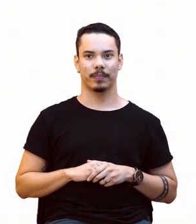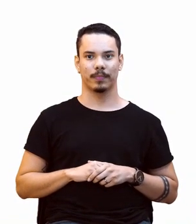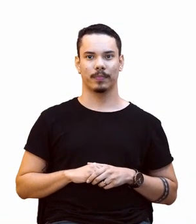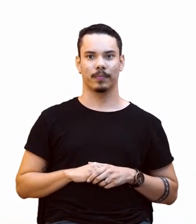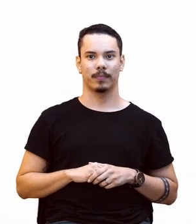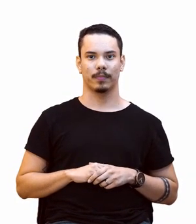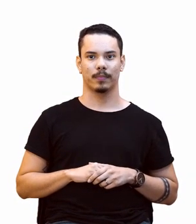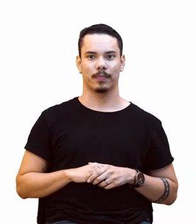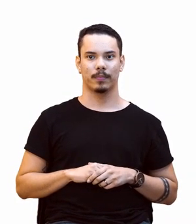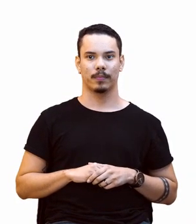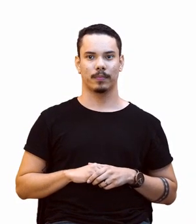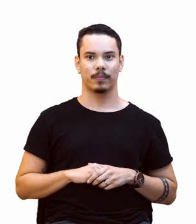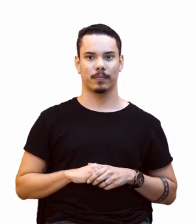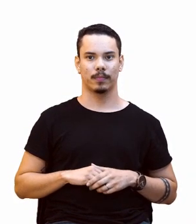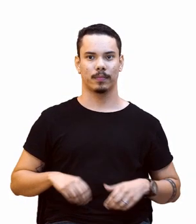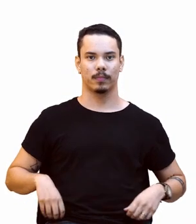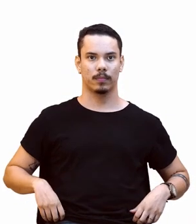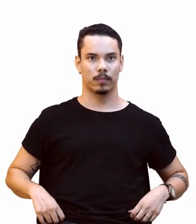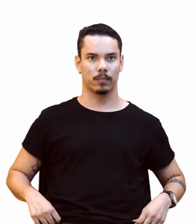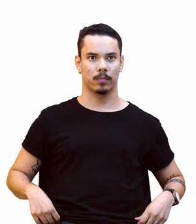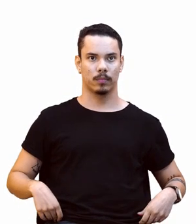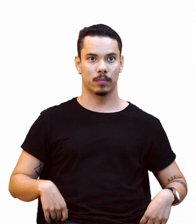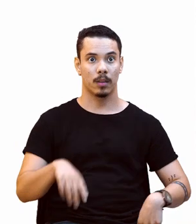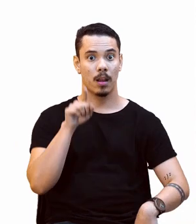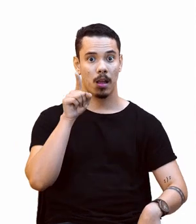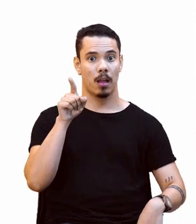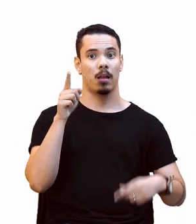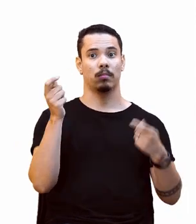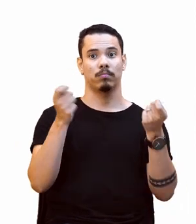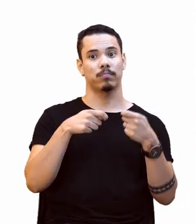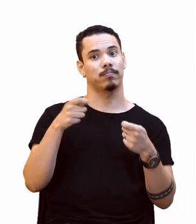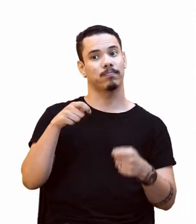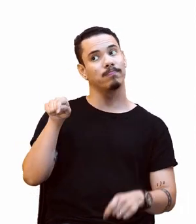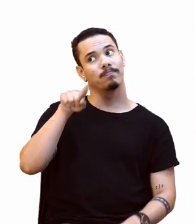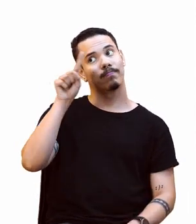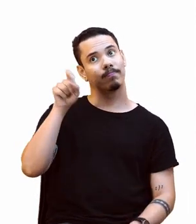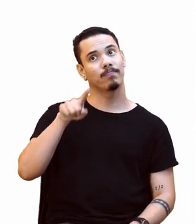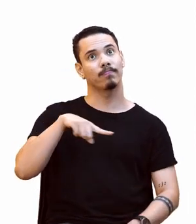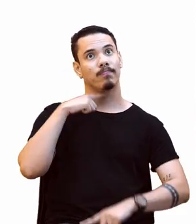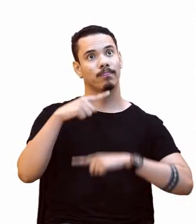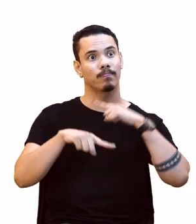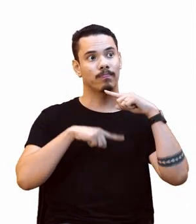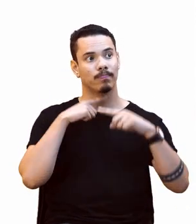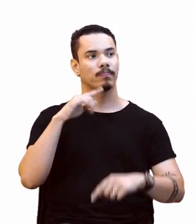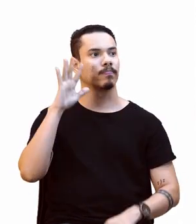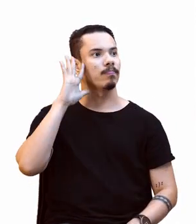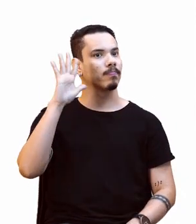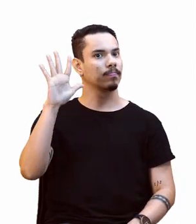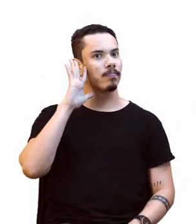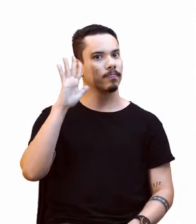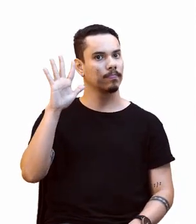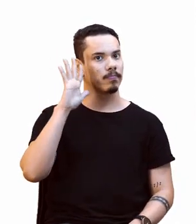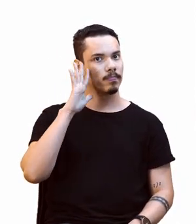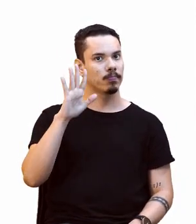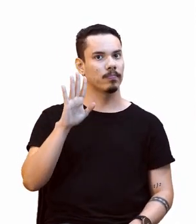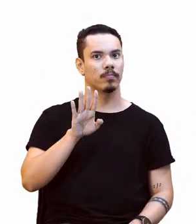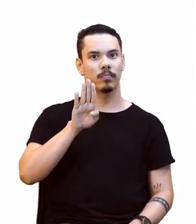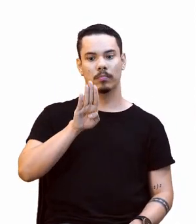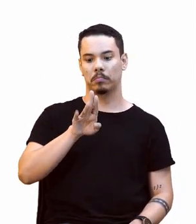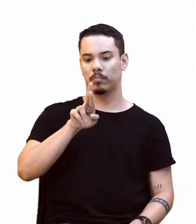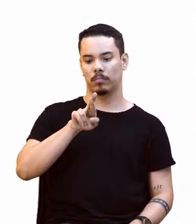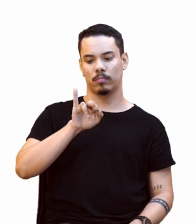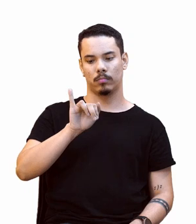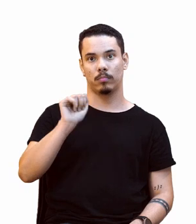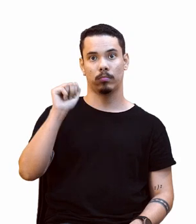Ó, essa é dedutiva, tá? Hipotética. Imagina que Brian, coloquei o nome suposto.